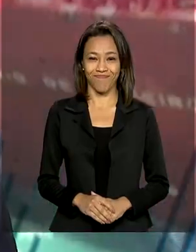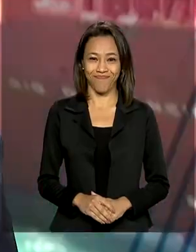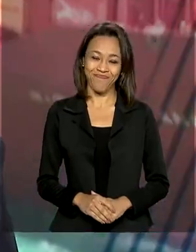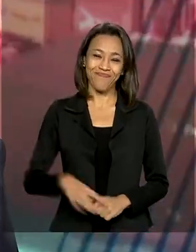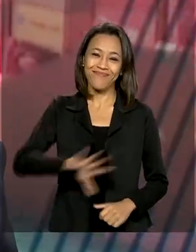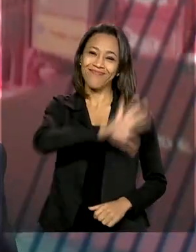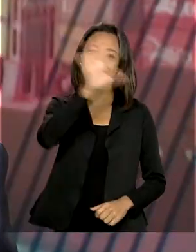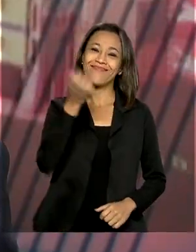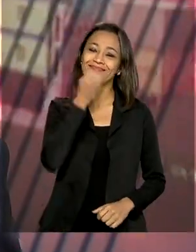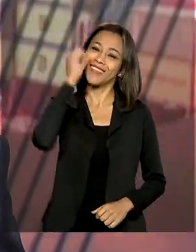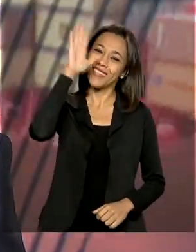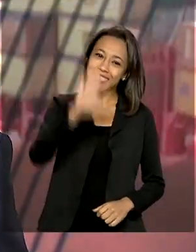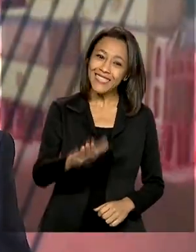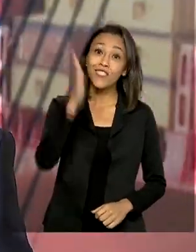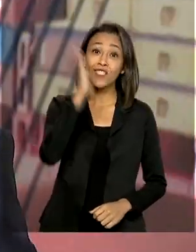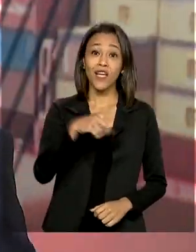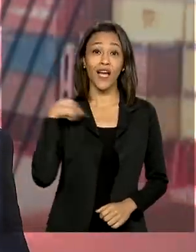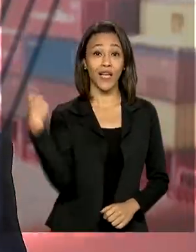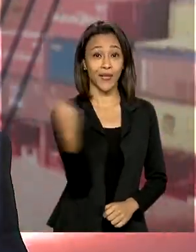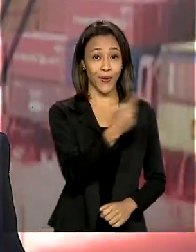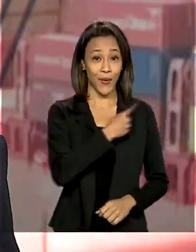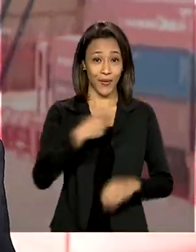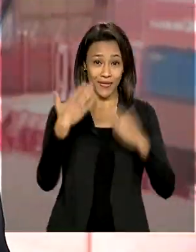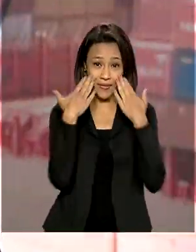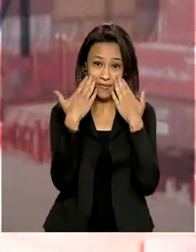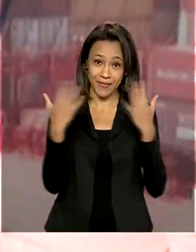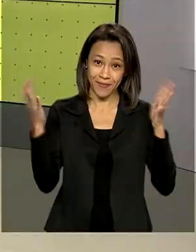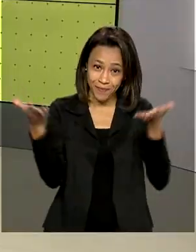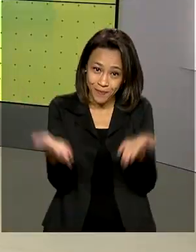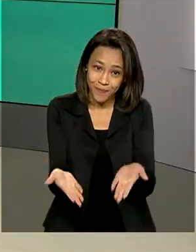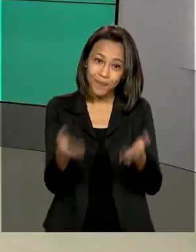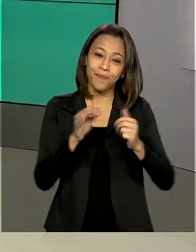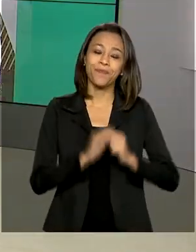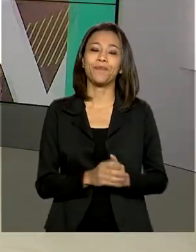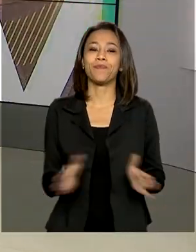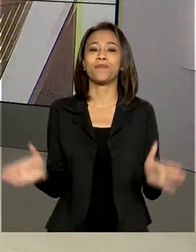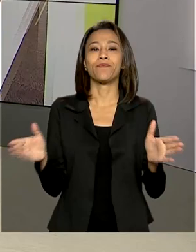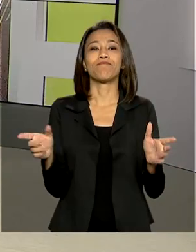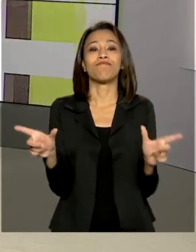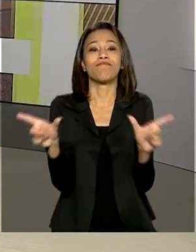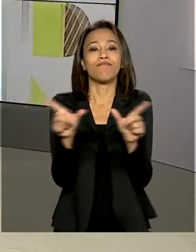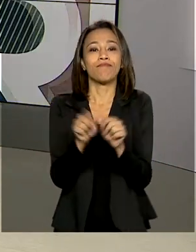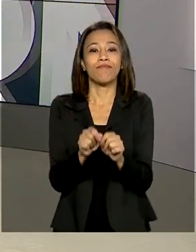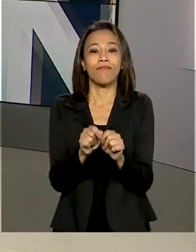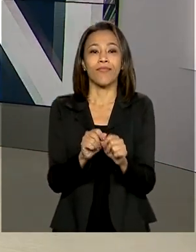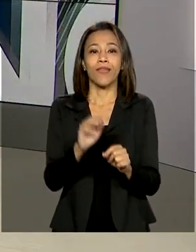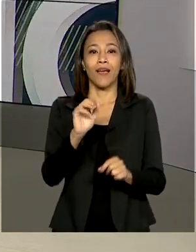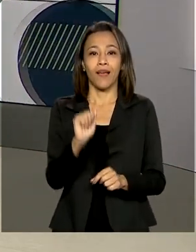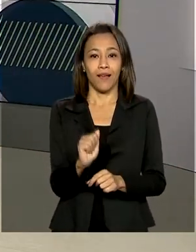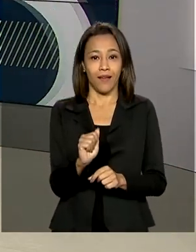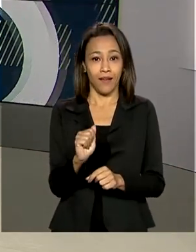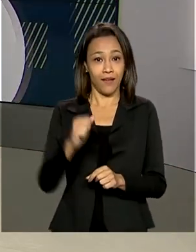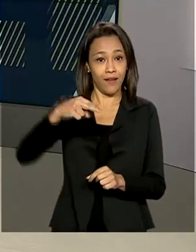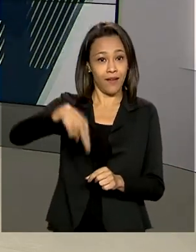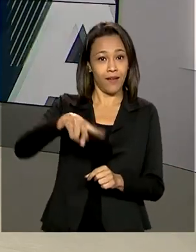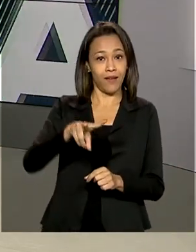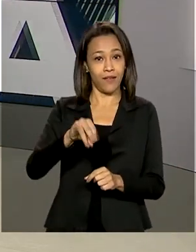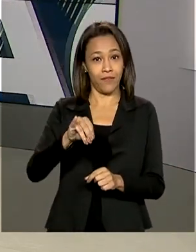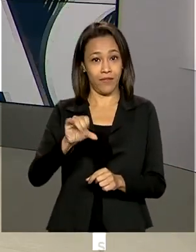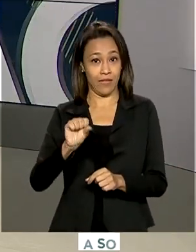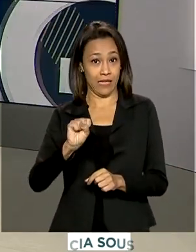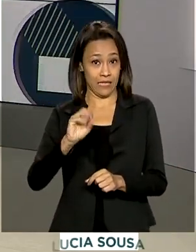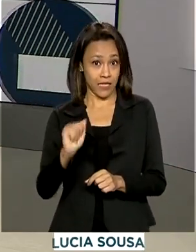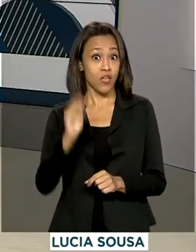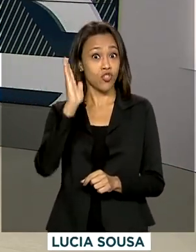Olá, boa tarde. Já estamos no ar com o governo agora. A Agência Nacional de Vigilância Sanitária autorizou